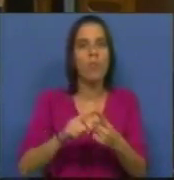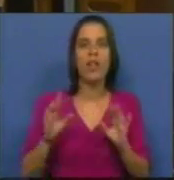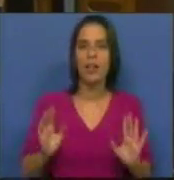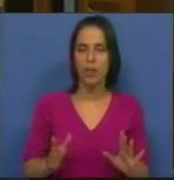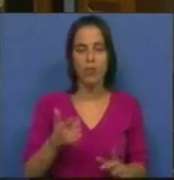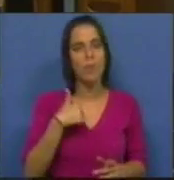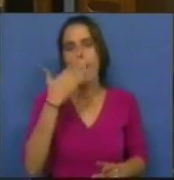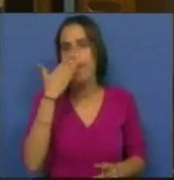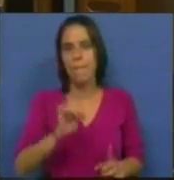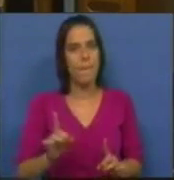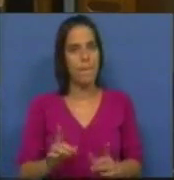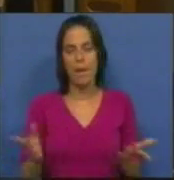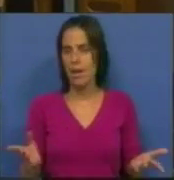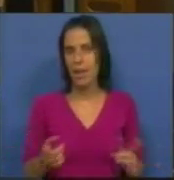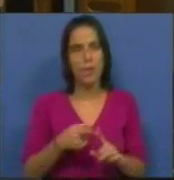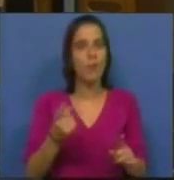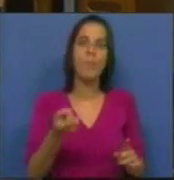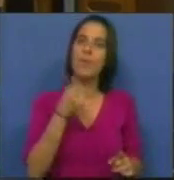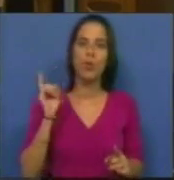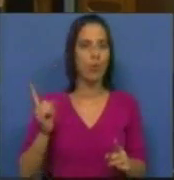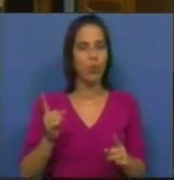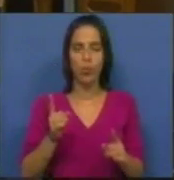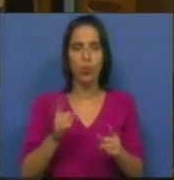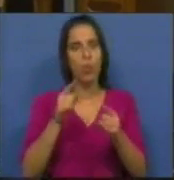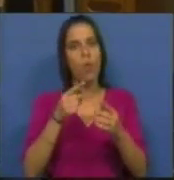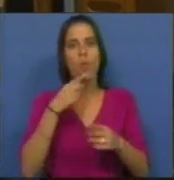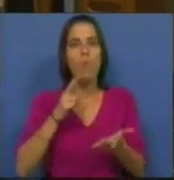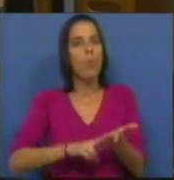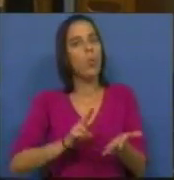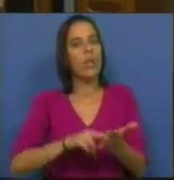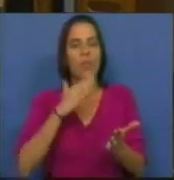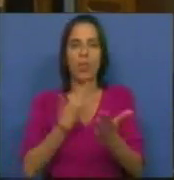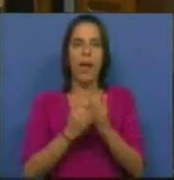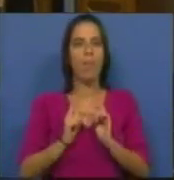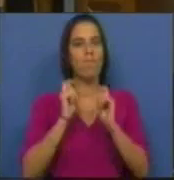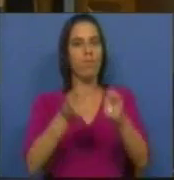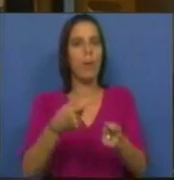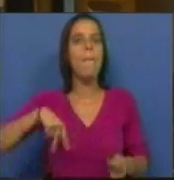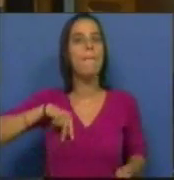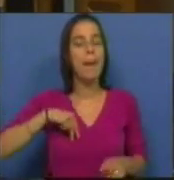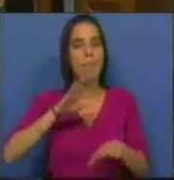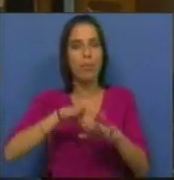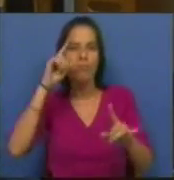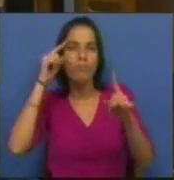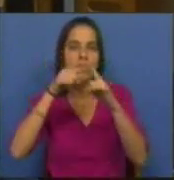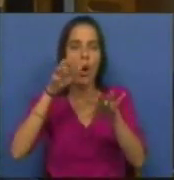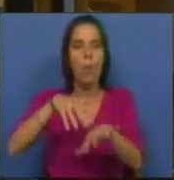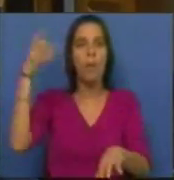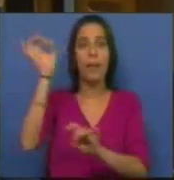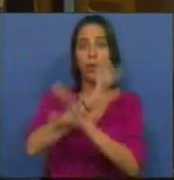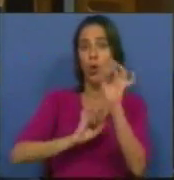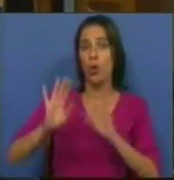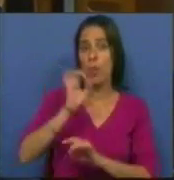Não parece que isso deva ser o leitmotiv das atribuições de prémios do Parlamento